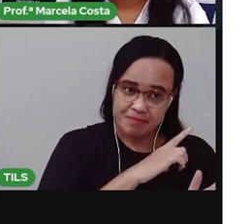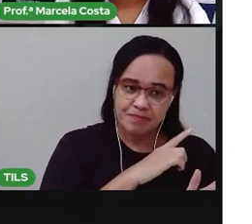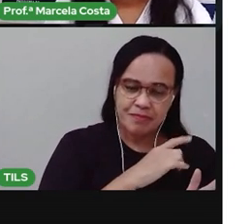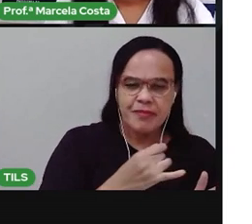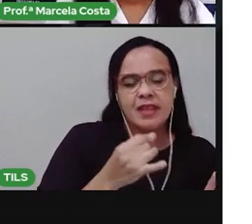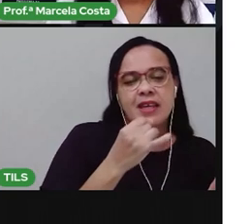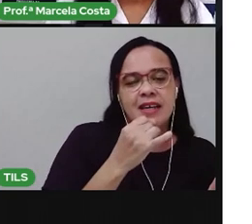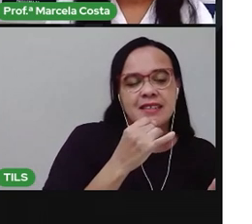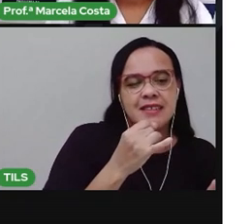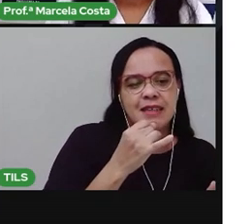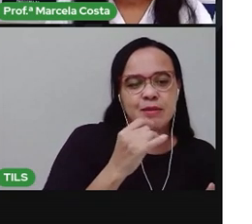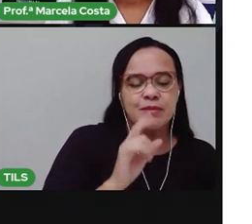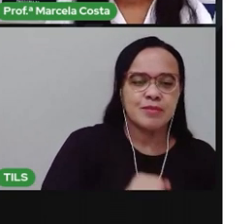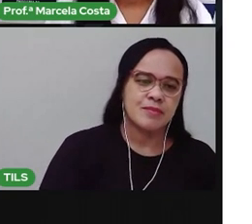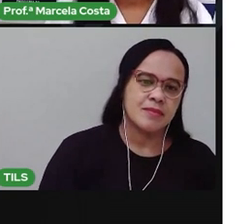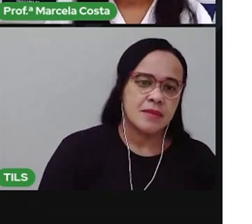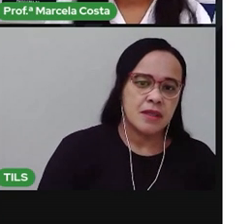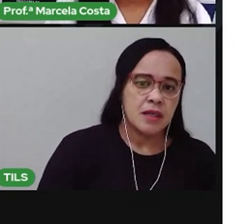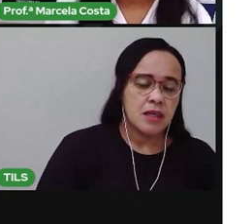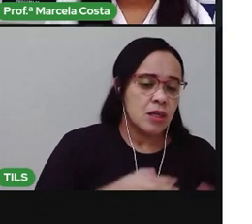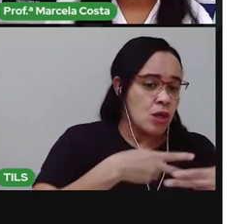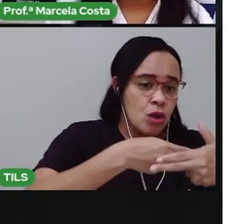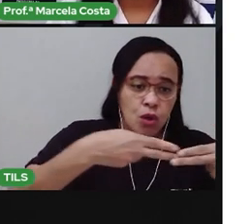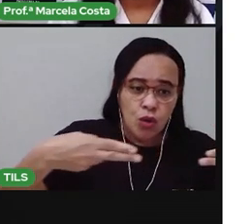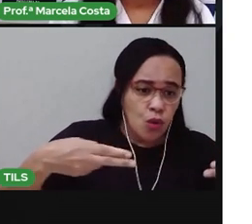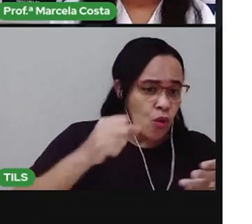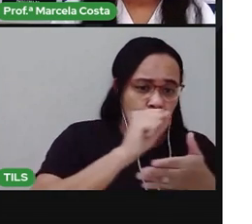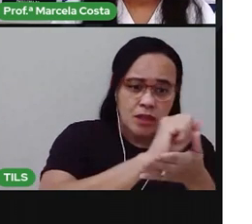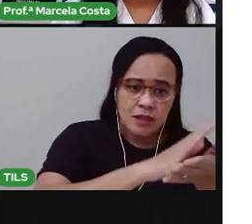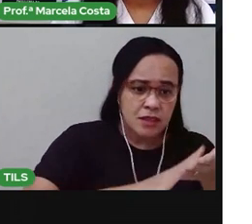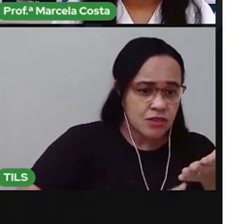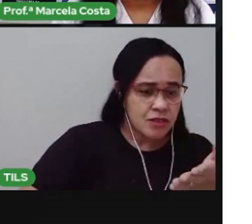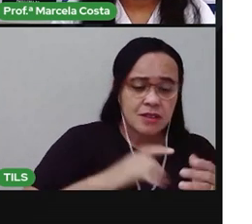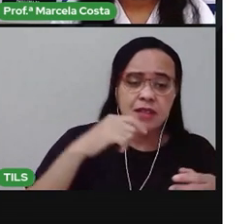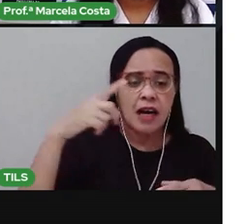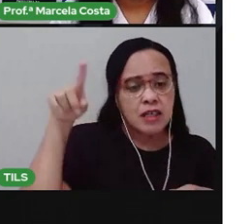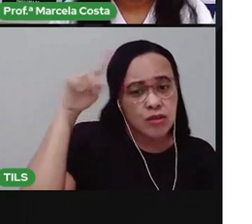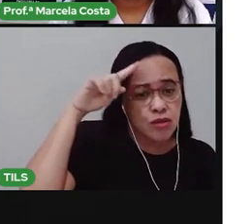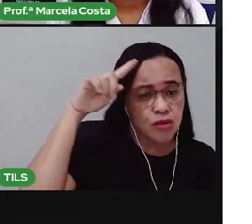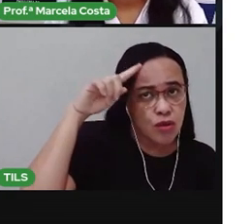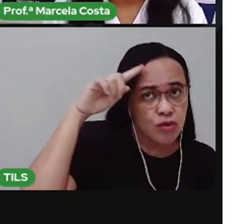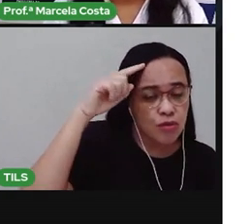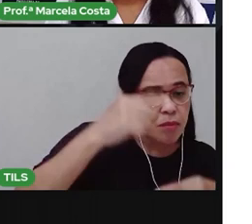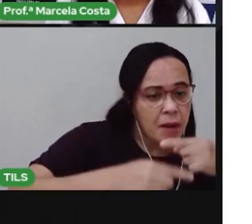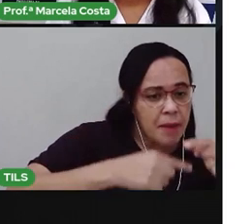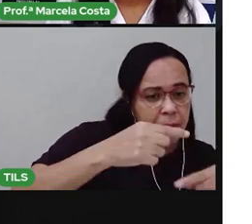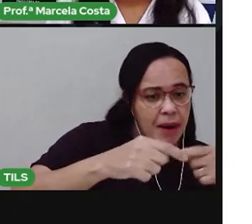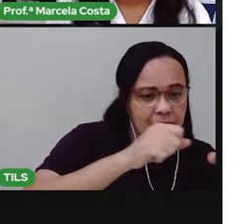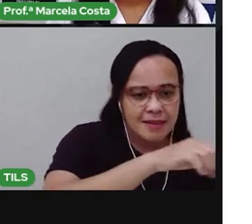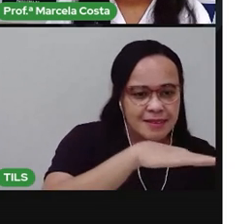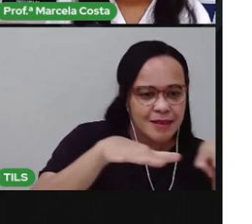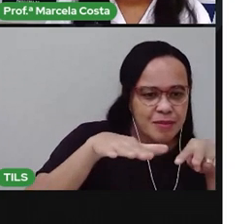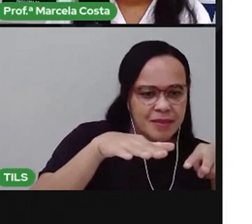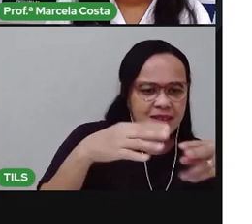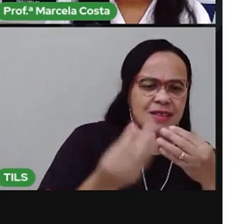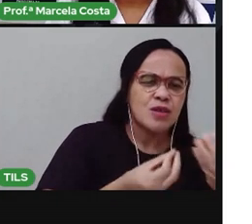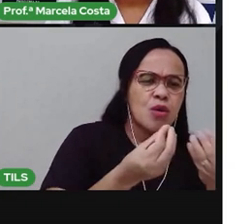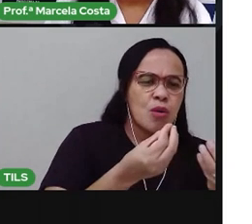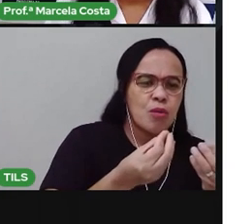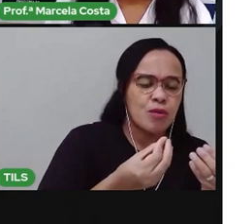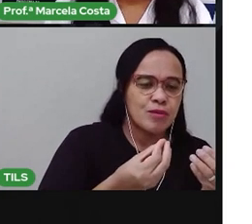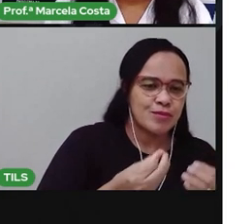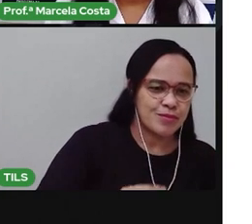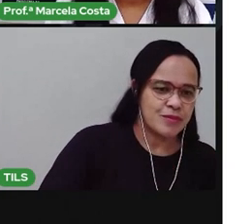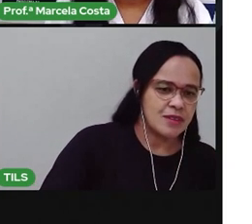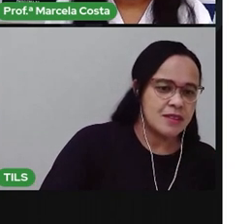exemplo de algumas atividades diárias comuns nas rotinas das crianças. Ó,